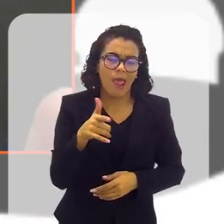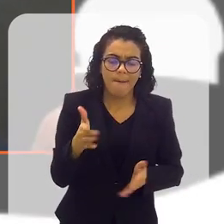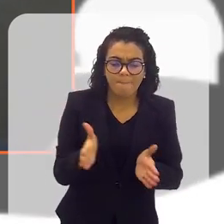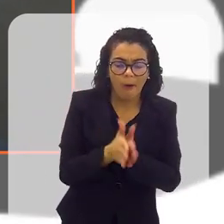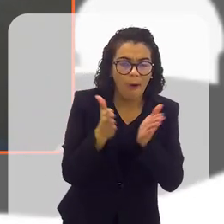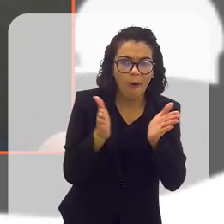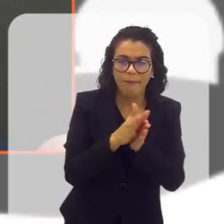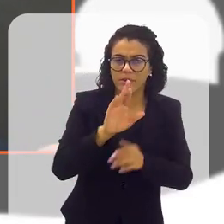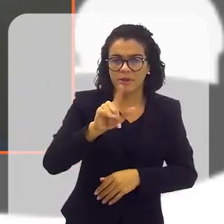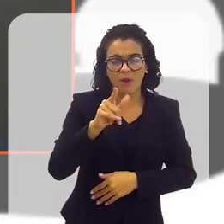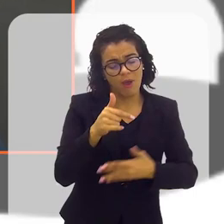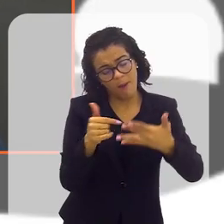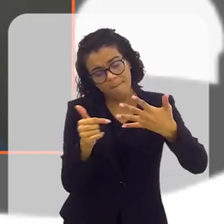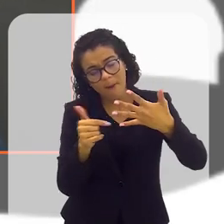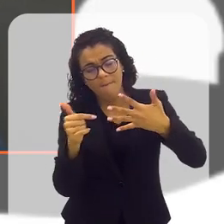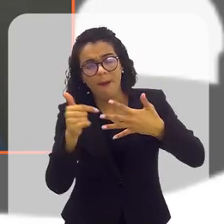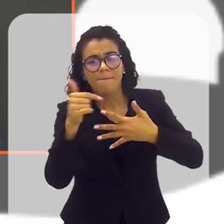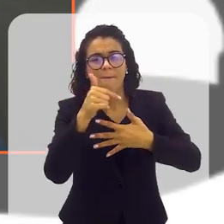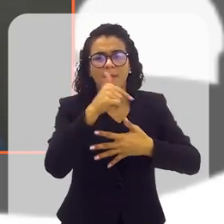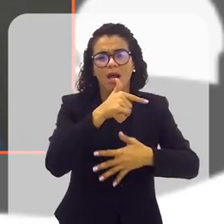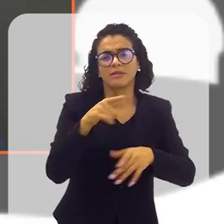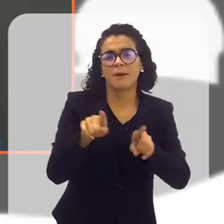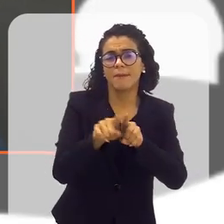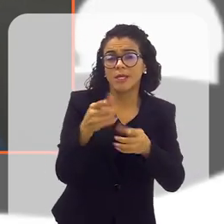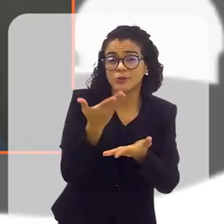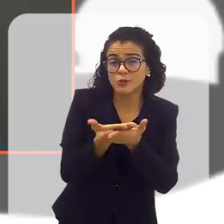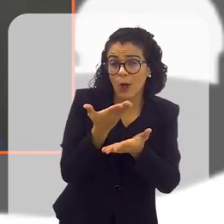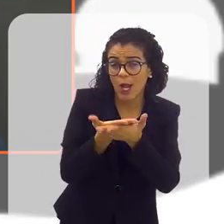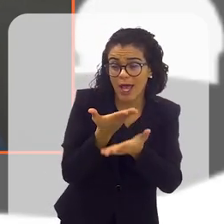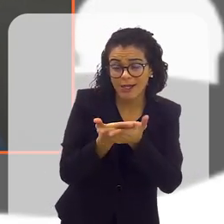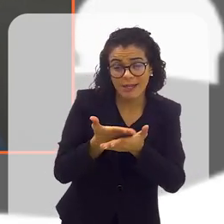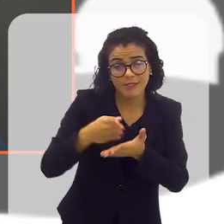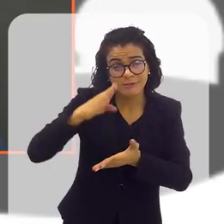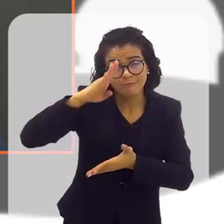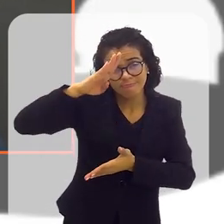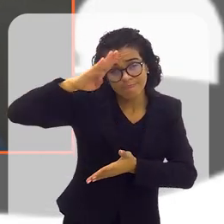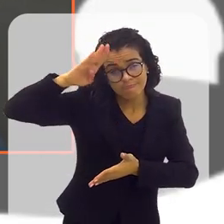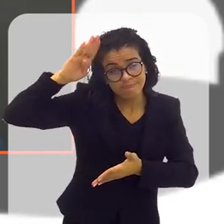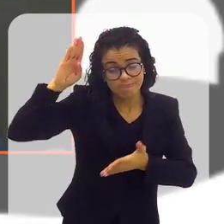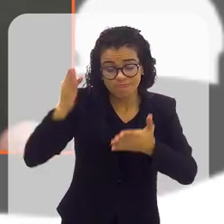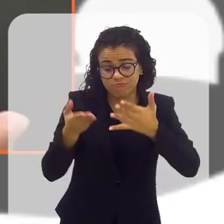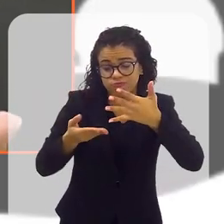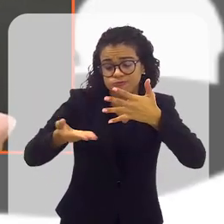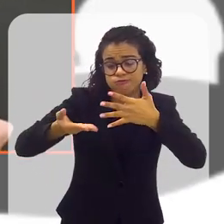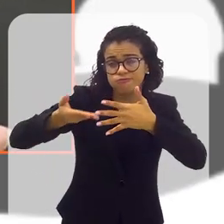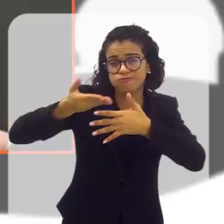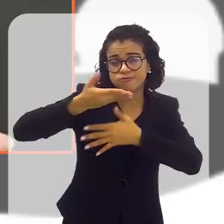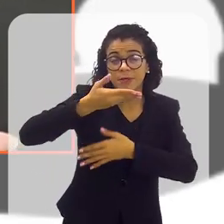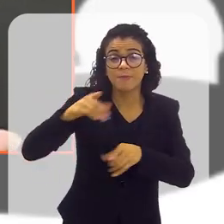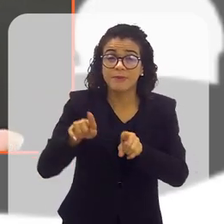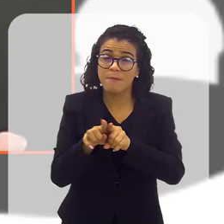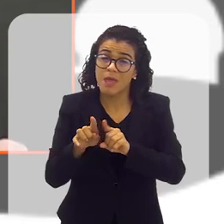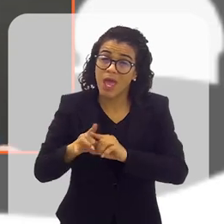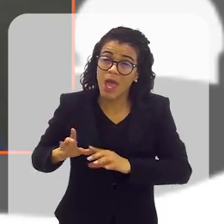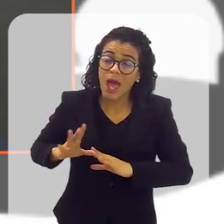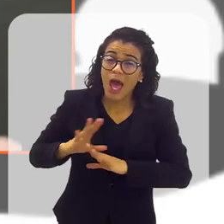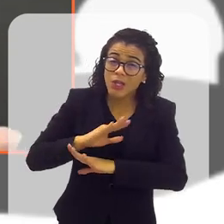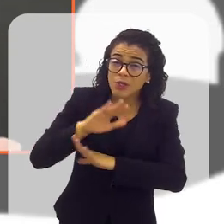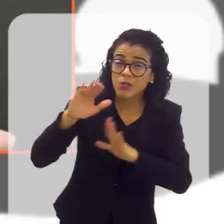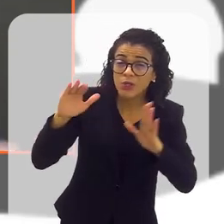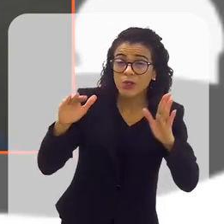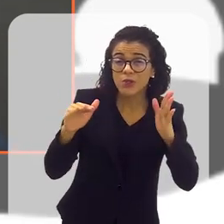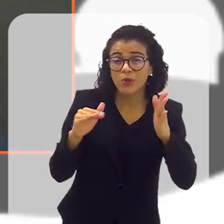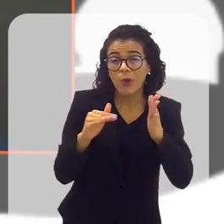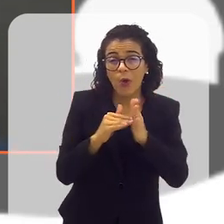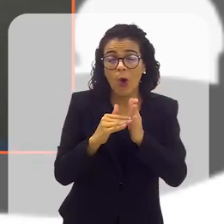todas as classes sociais, a todos os níveis de escolaridade, a todas as regiões deste país, a todas